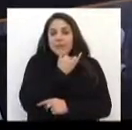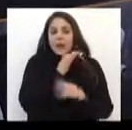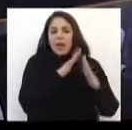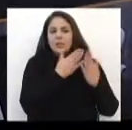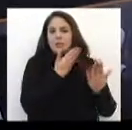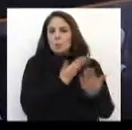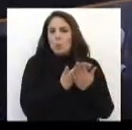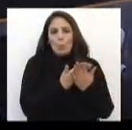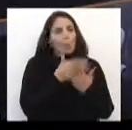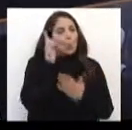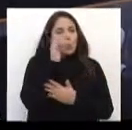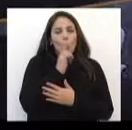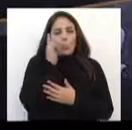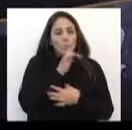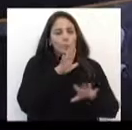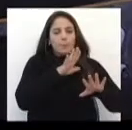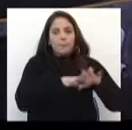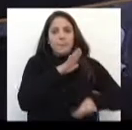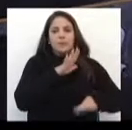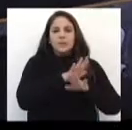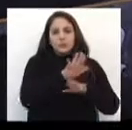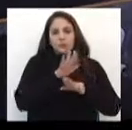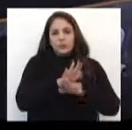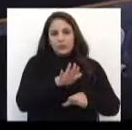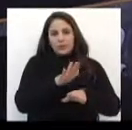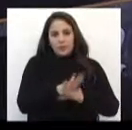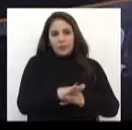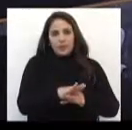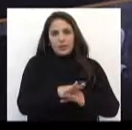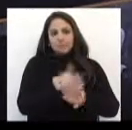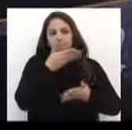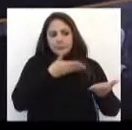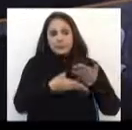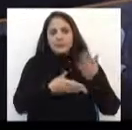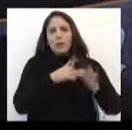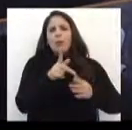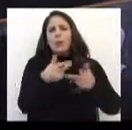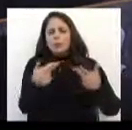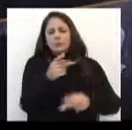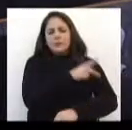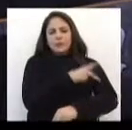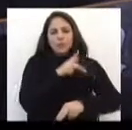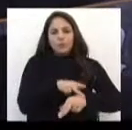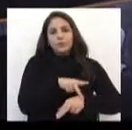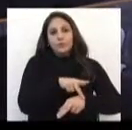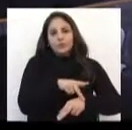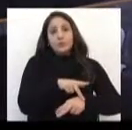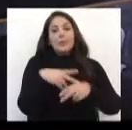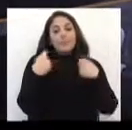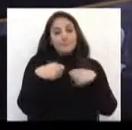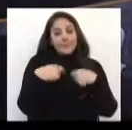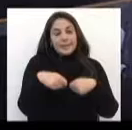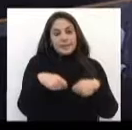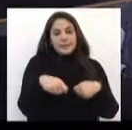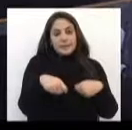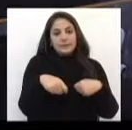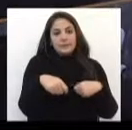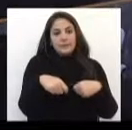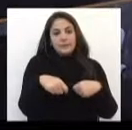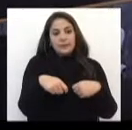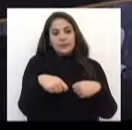escola esgotar todas as possibilidades de intervenções pedagógicas, necessita-se